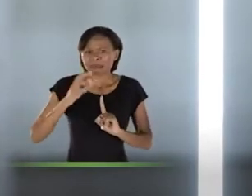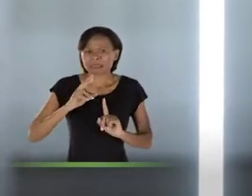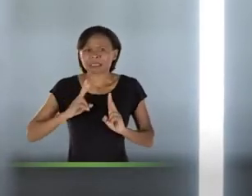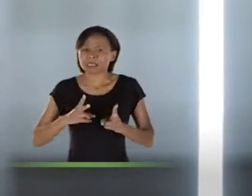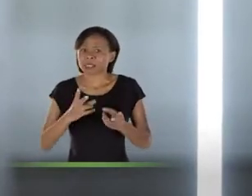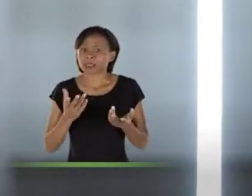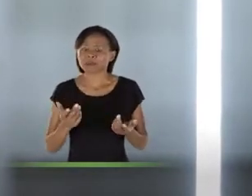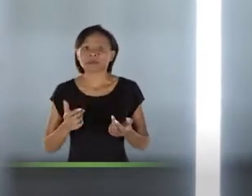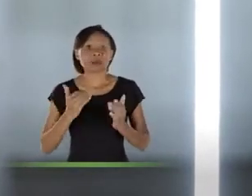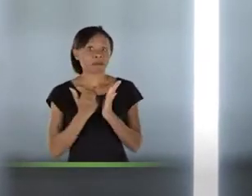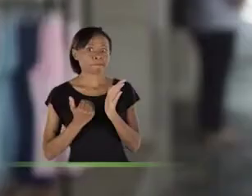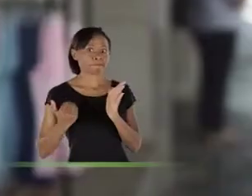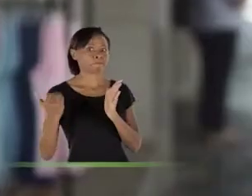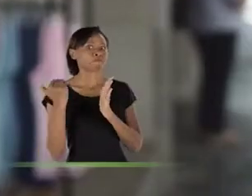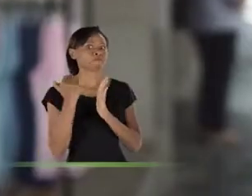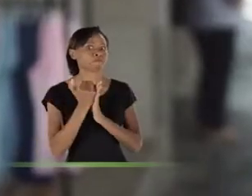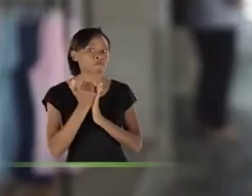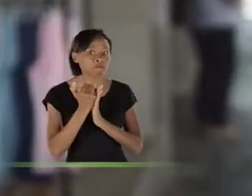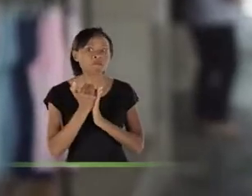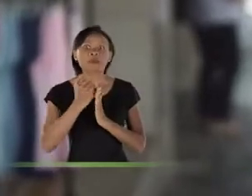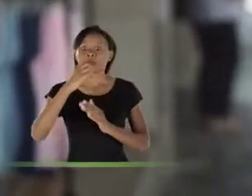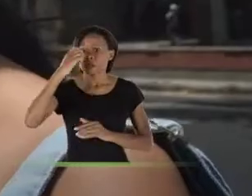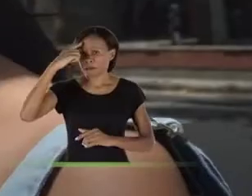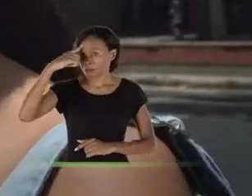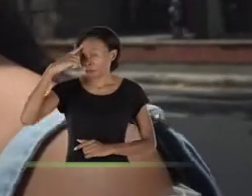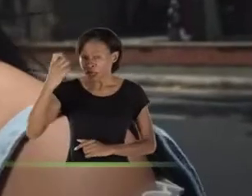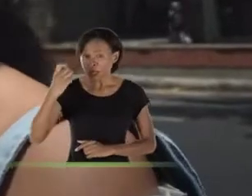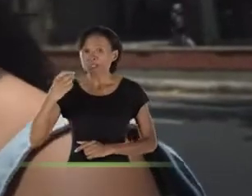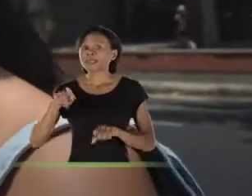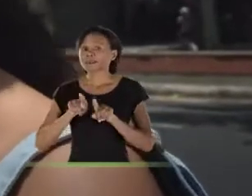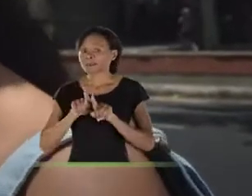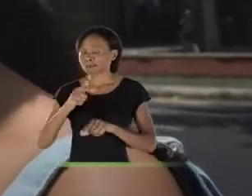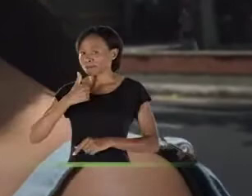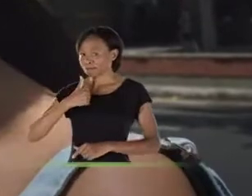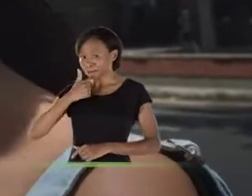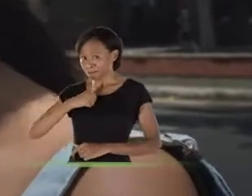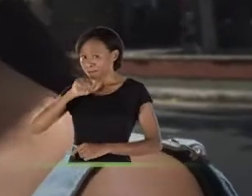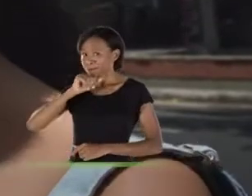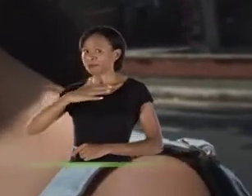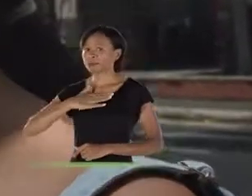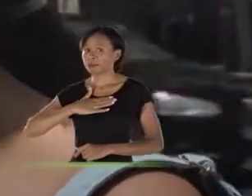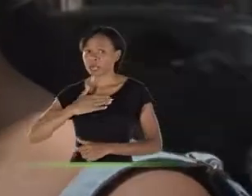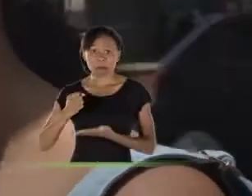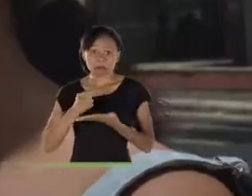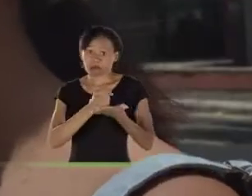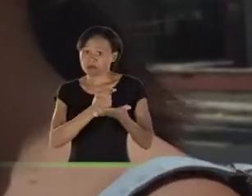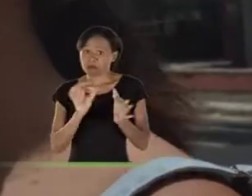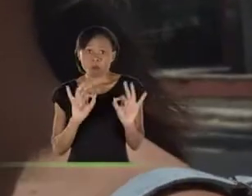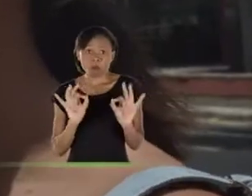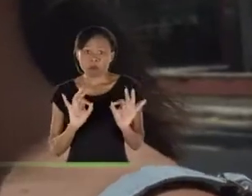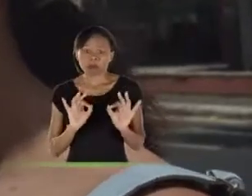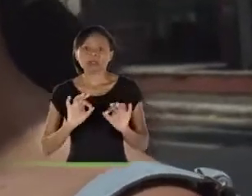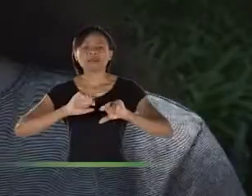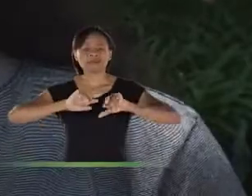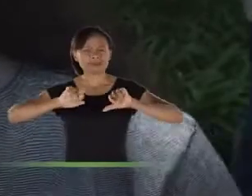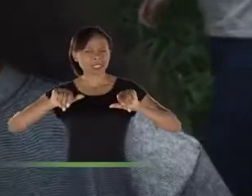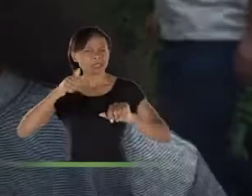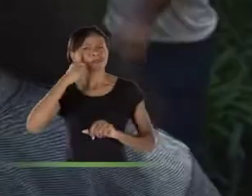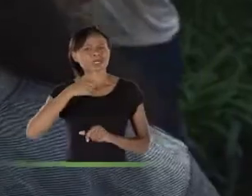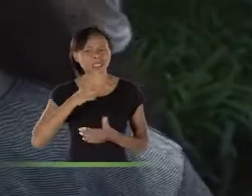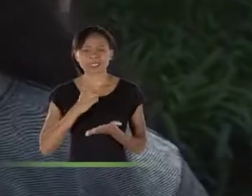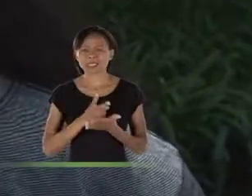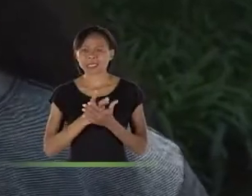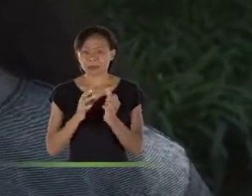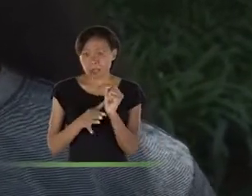abusos covardes. Aumentou muito. Demais. Inclusive a minha mãe não teve nenhum tipo de apoio. Ainda tem